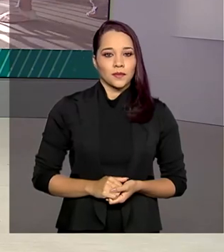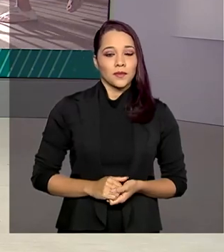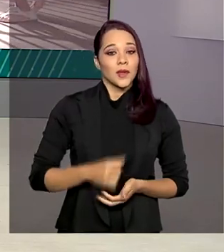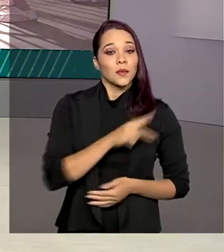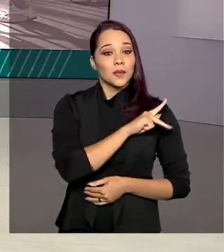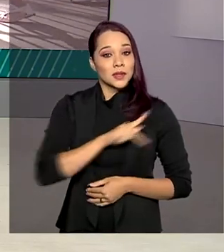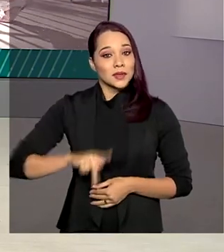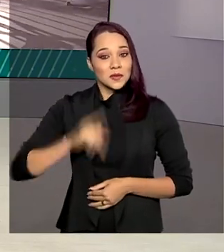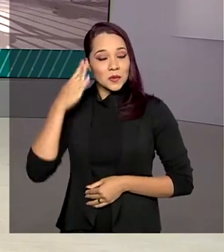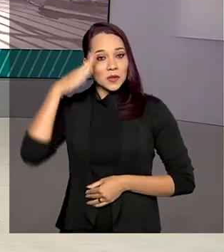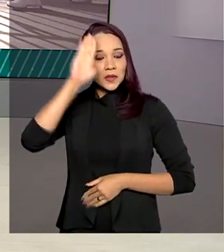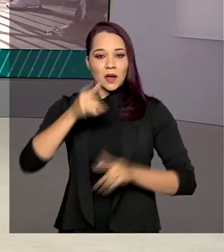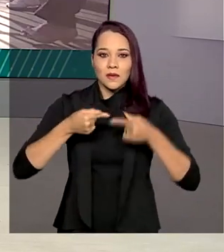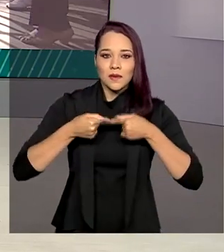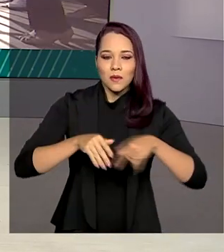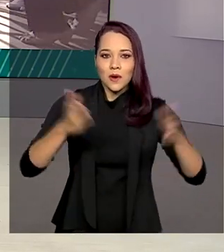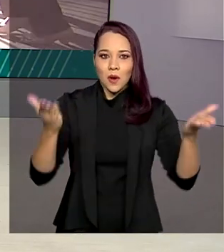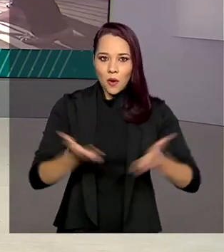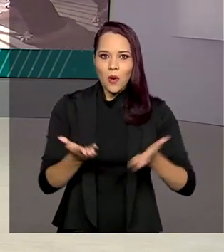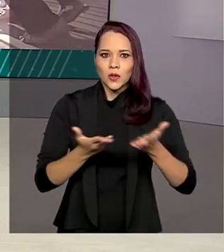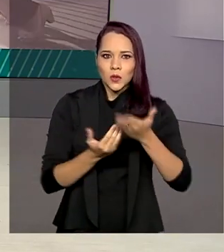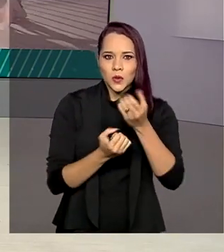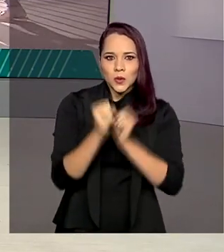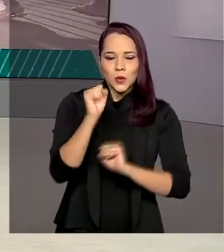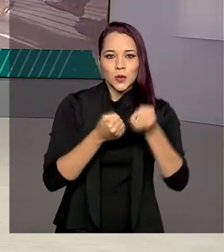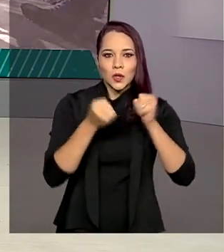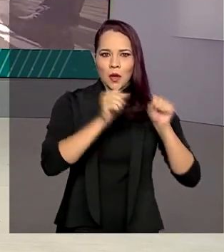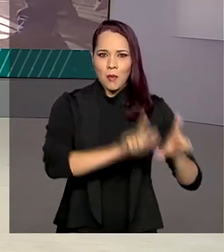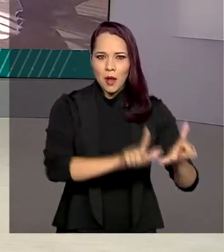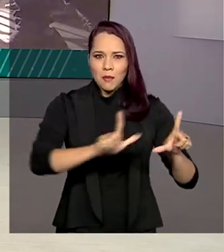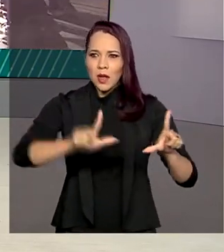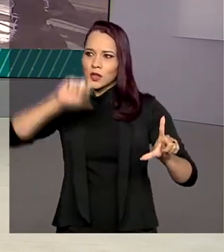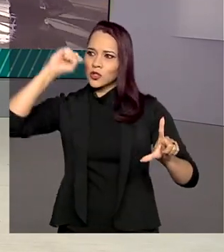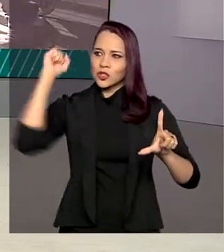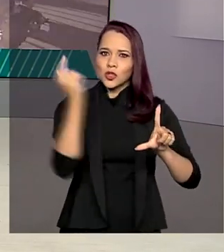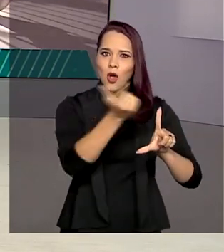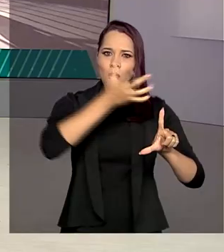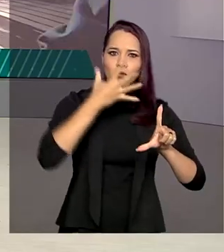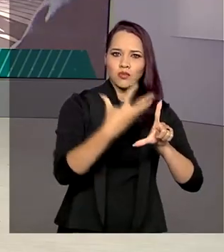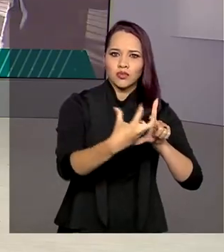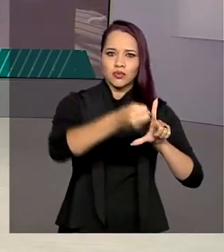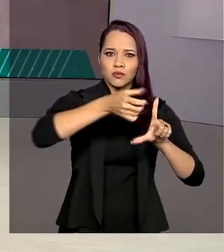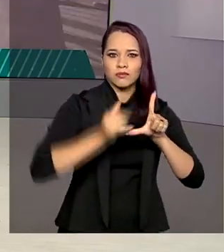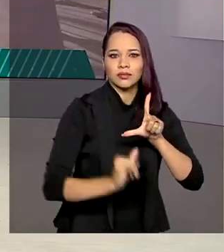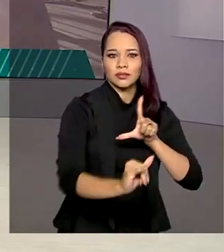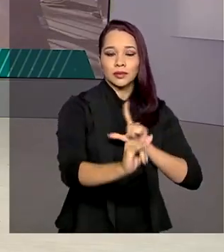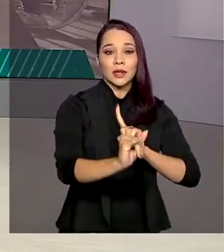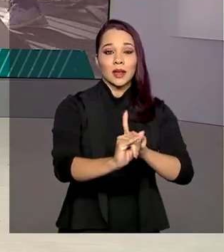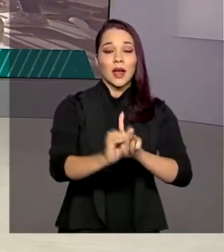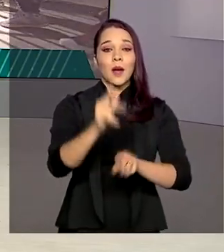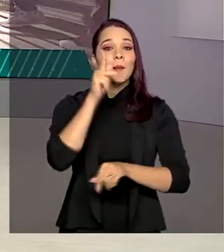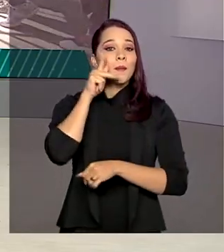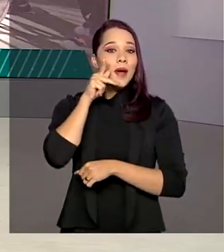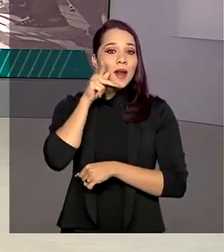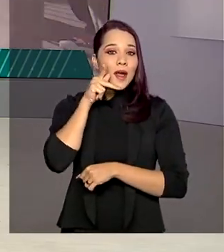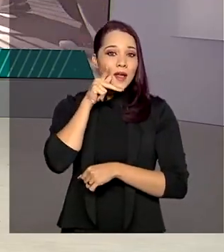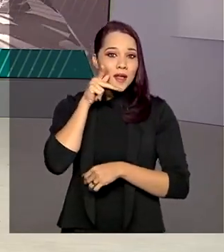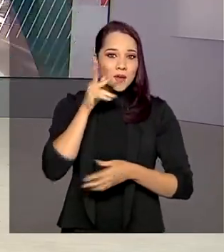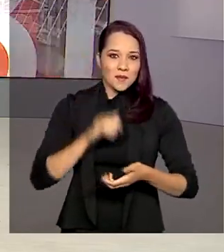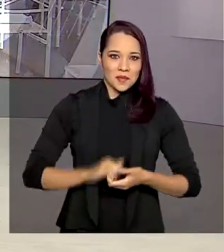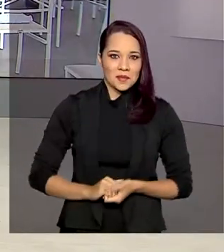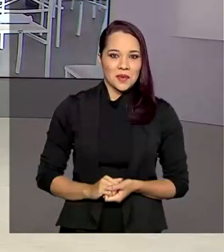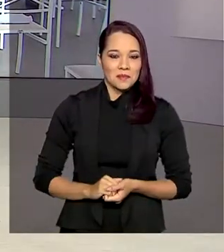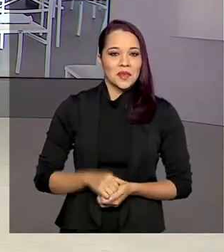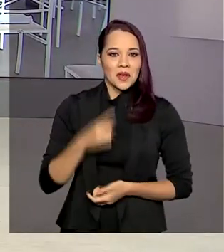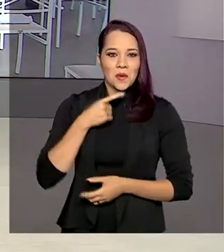O presidente Jair Bolsonaro inaugura hoje uma usina fotovoltaica na Paraíba. Vamos então ao município de Coremas. O